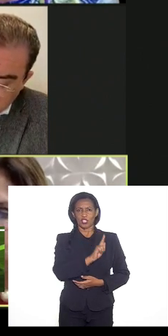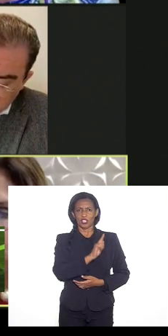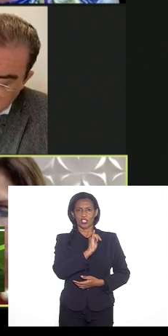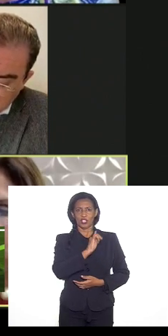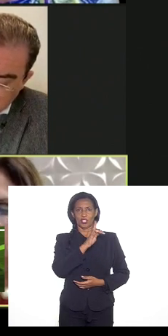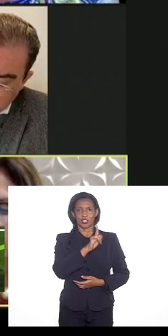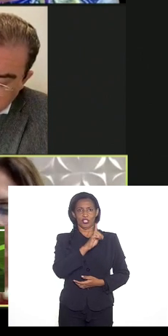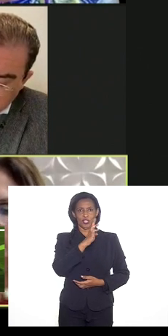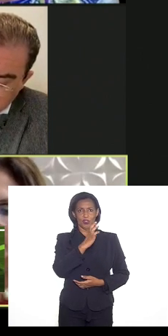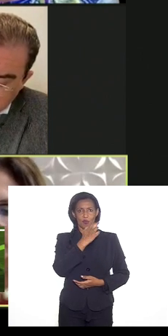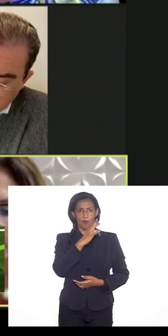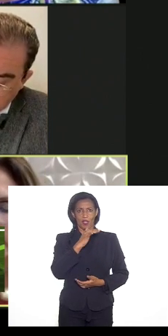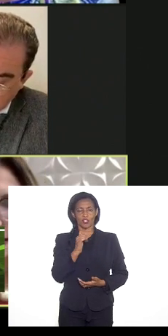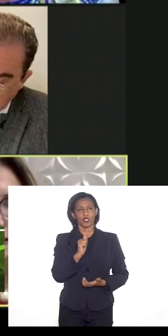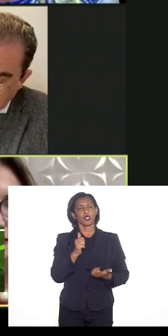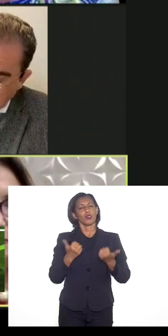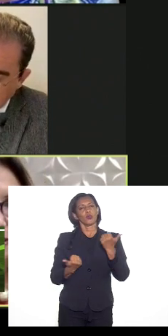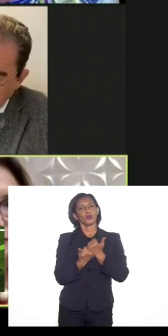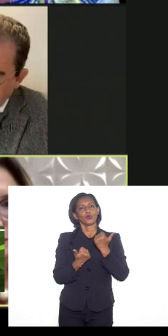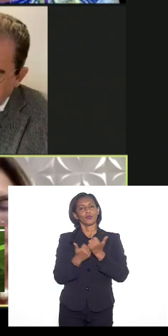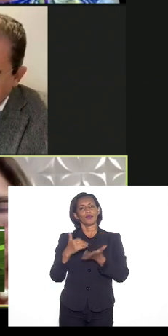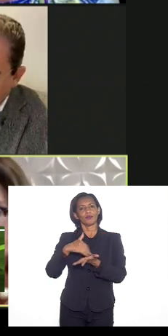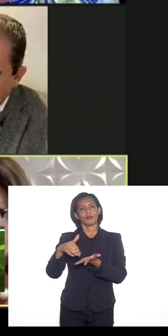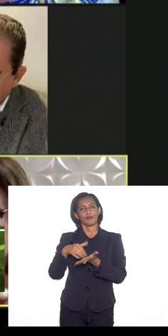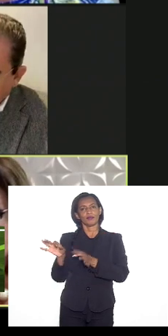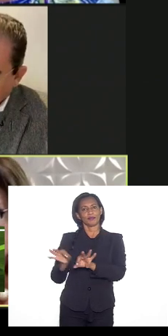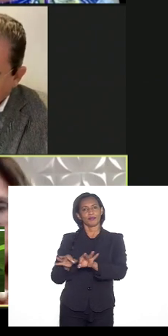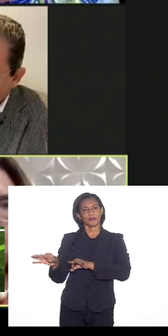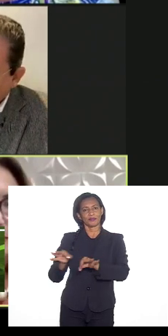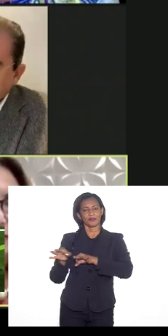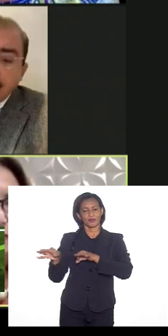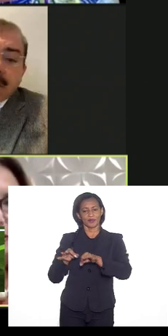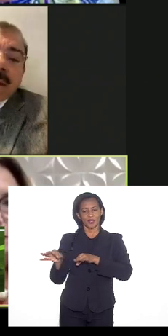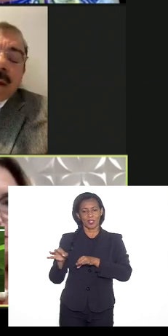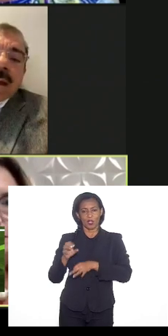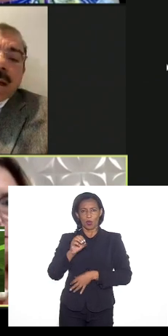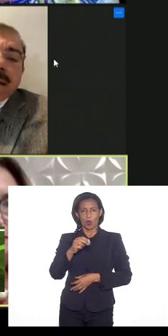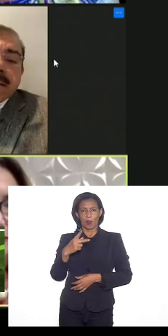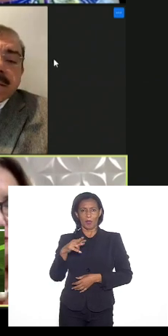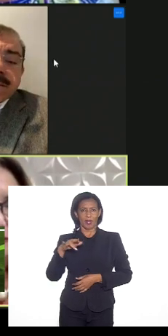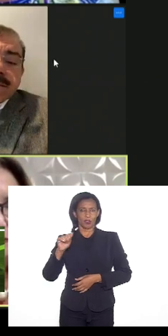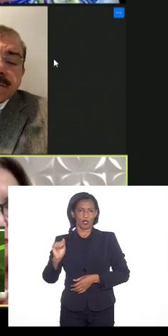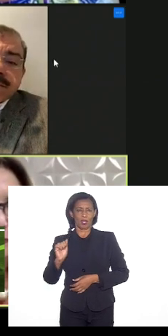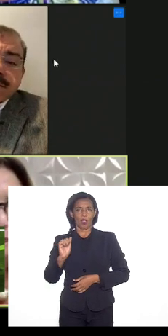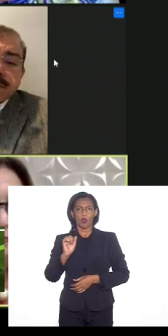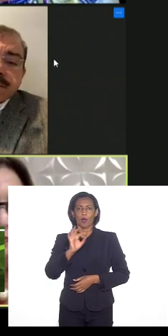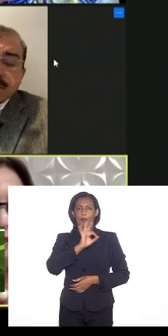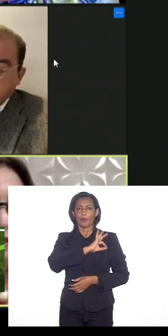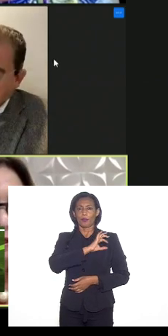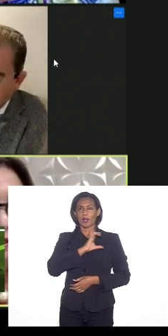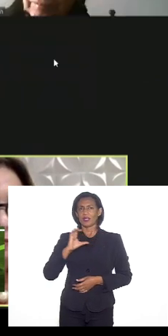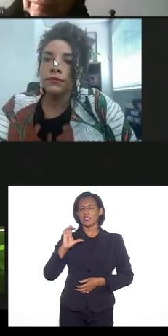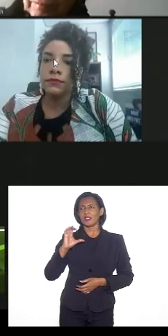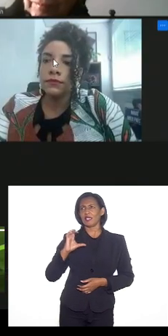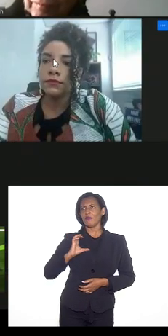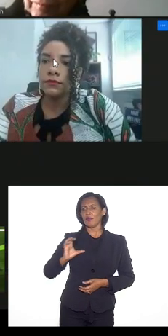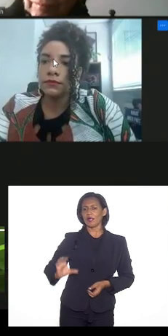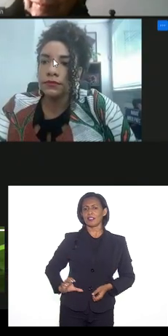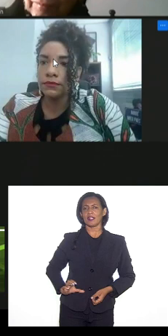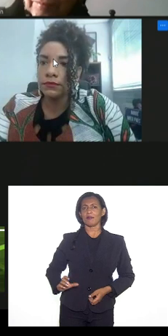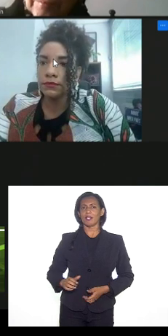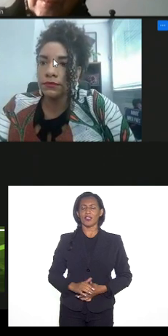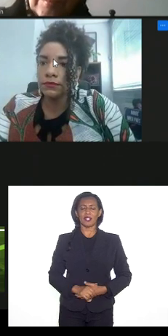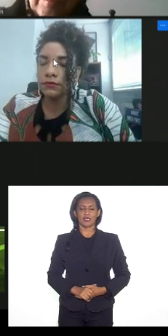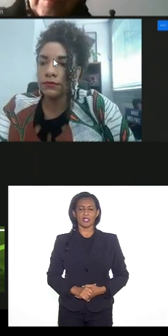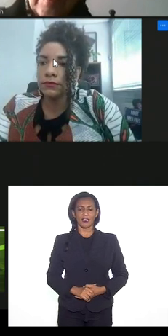hoje se encontra na subsecretaria de planejamento e integração operacional da Polícia Civil. Pediu ao doutor